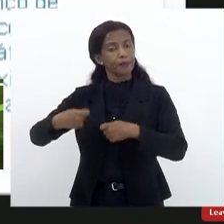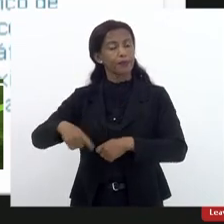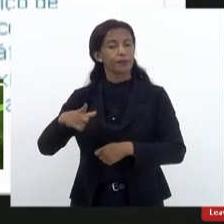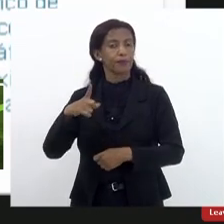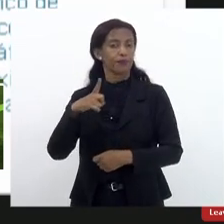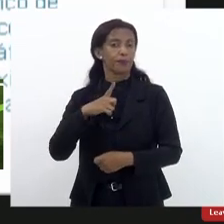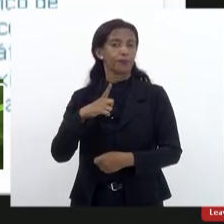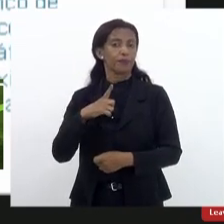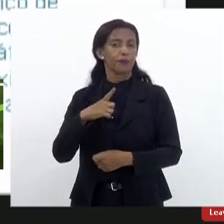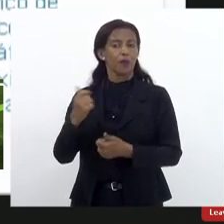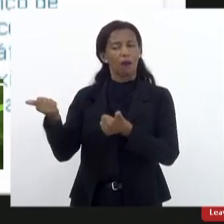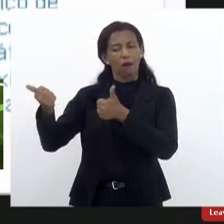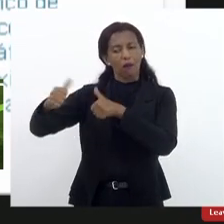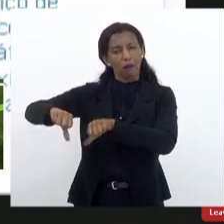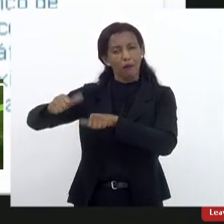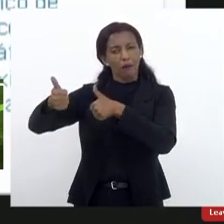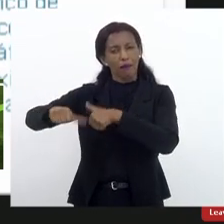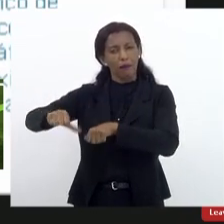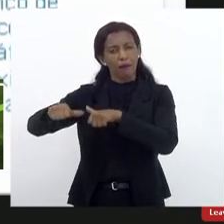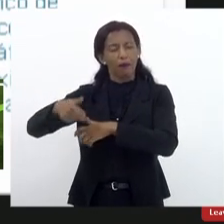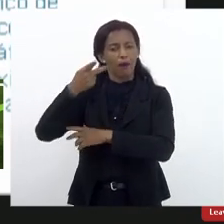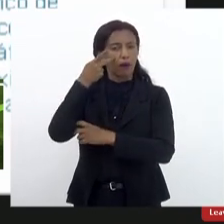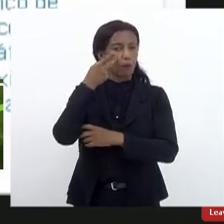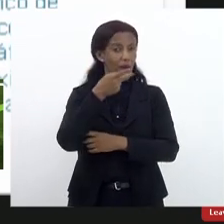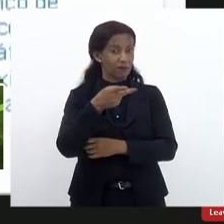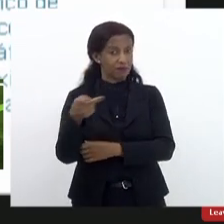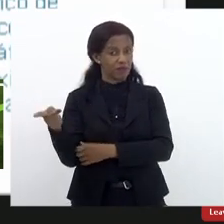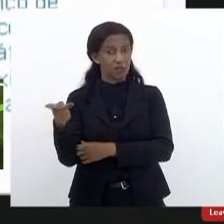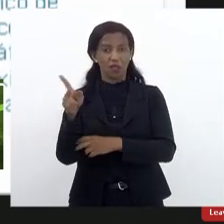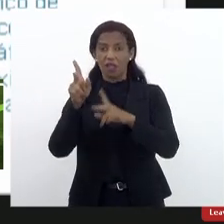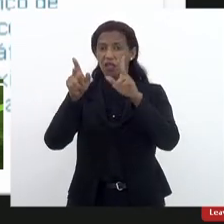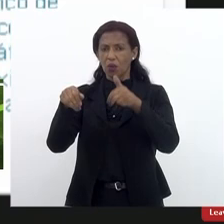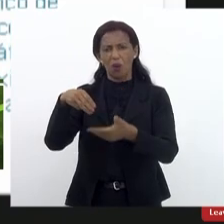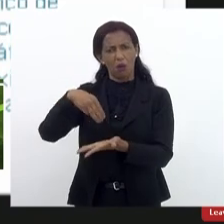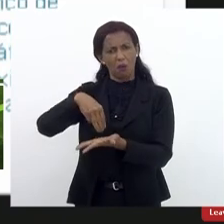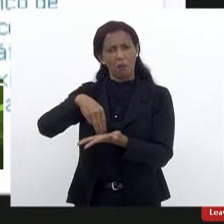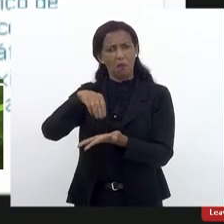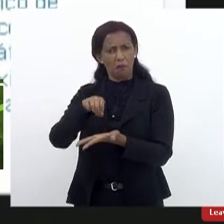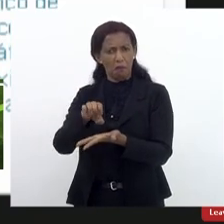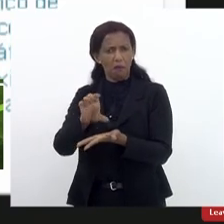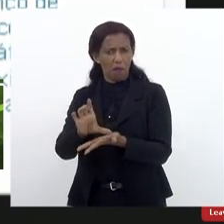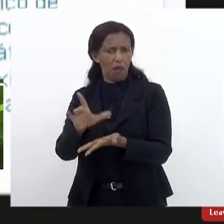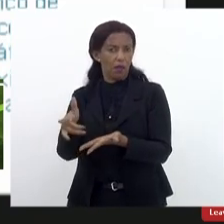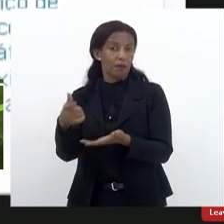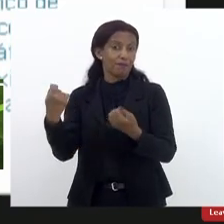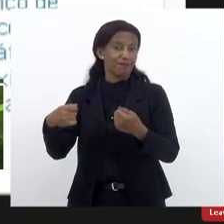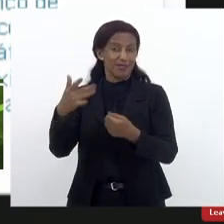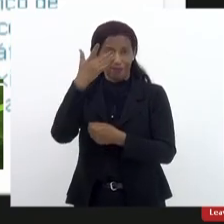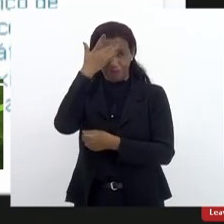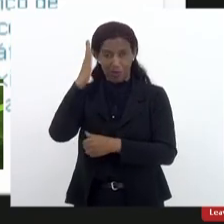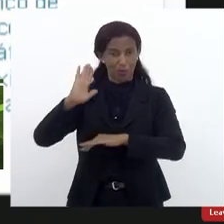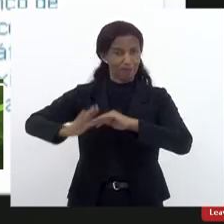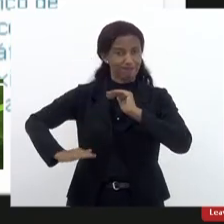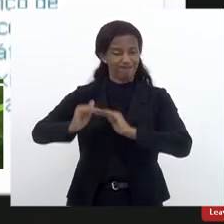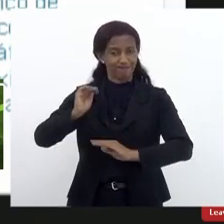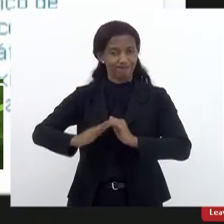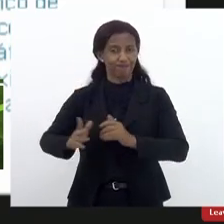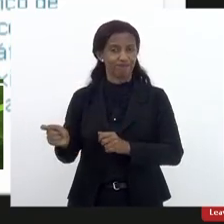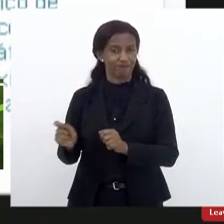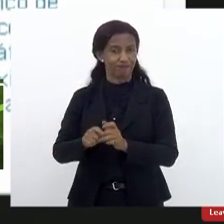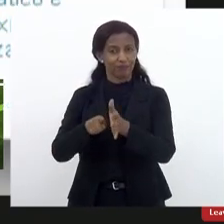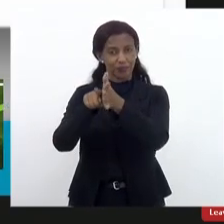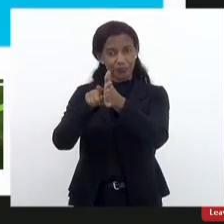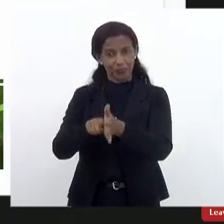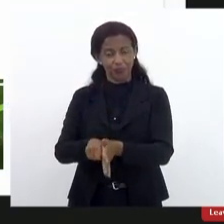uma avaliação, uma visita, assim como o MEC também faz, e precisamos de especialistas nesse sentido. Pode passar,